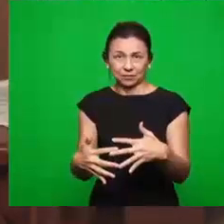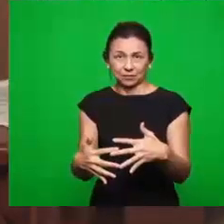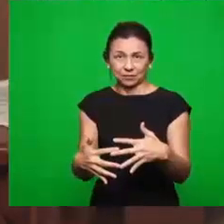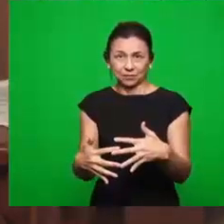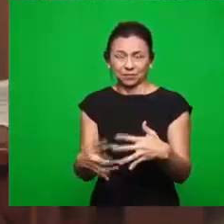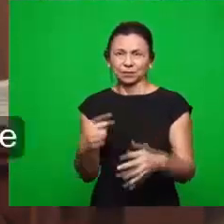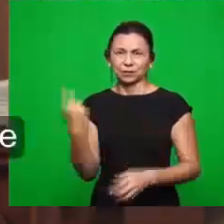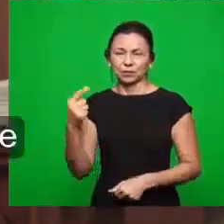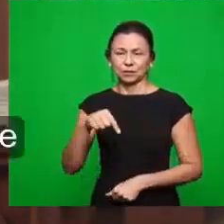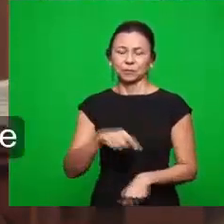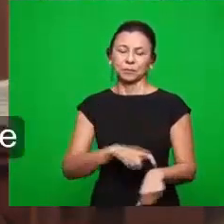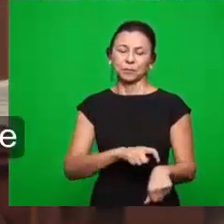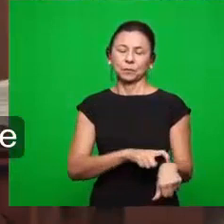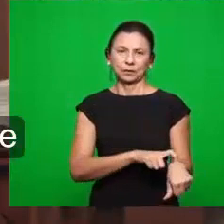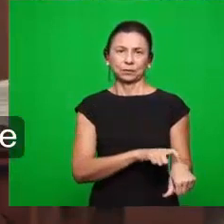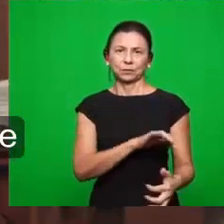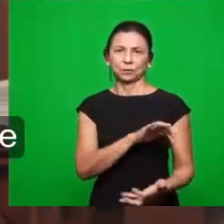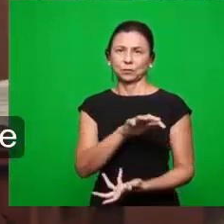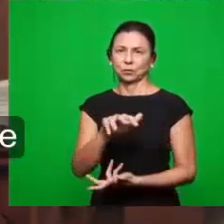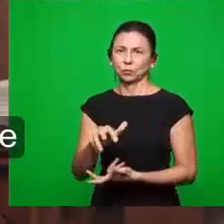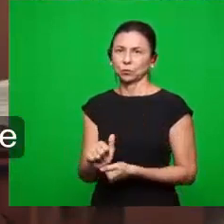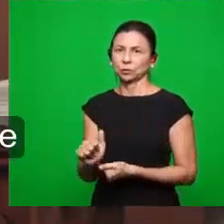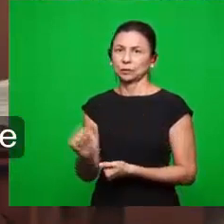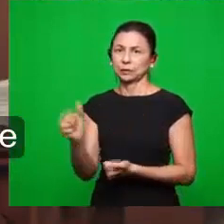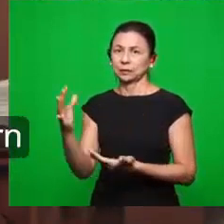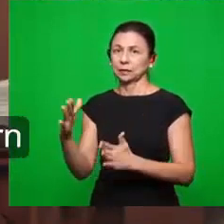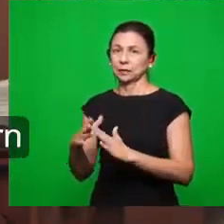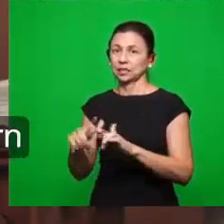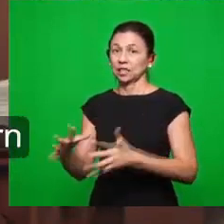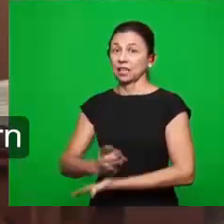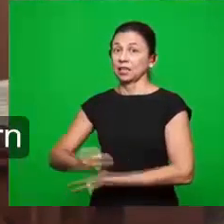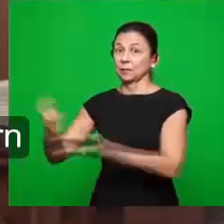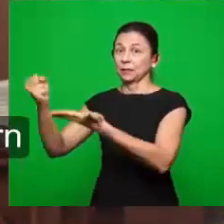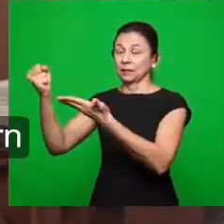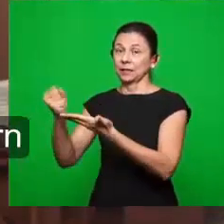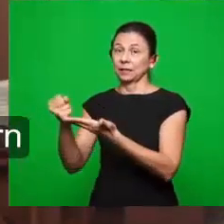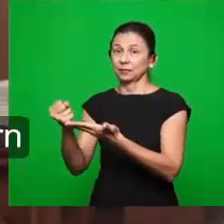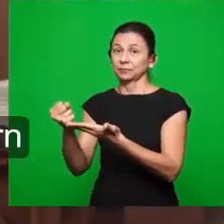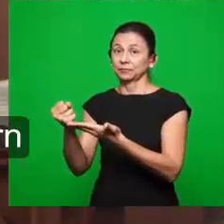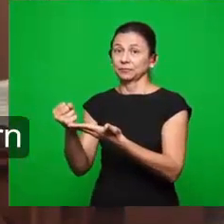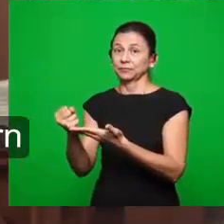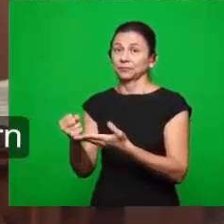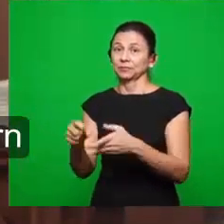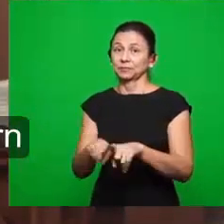atribulados de passagem, mas haverá uma grande tribulação que a igreja não passará por ela.